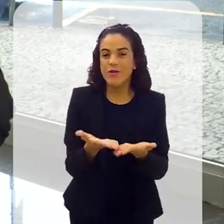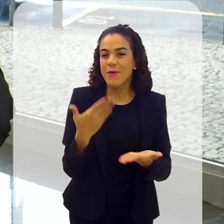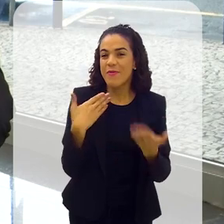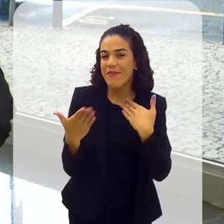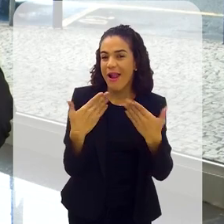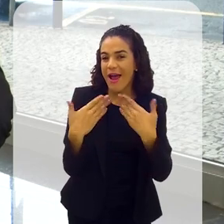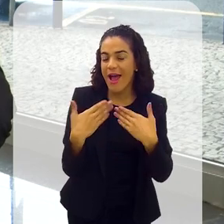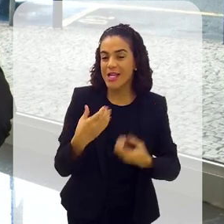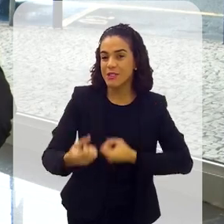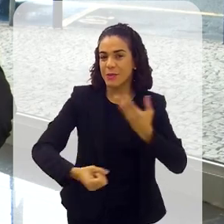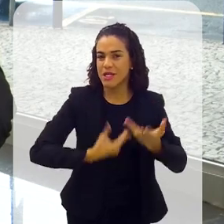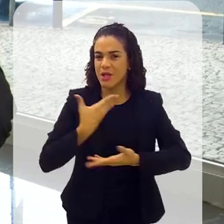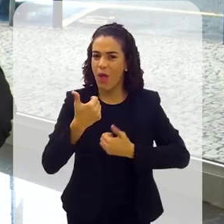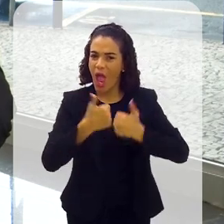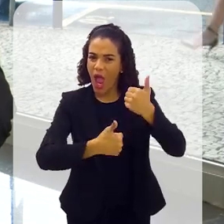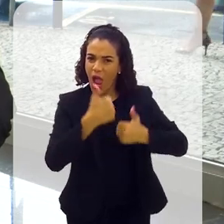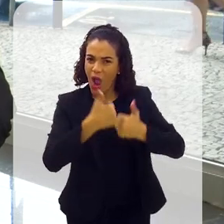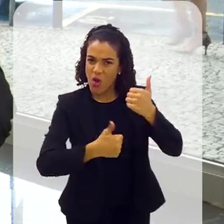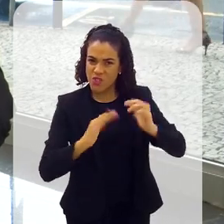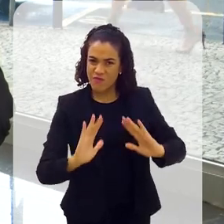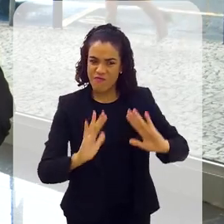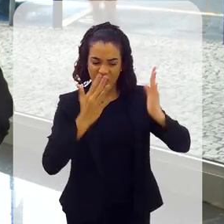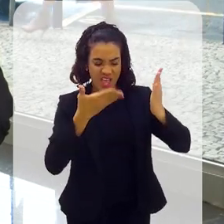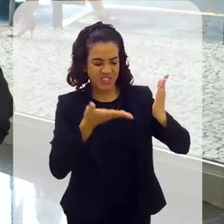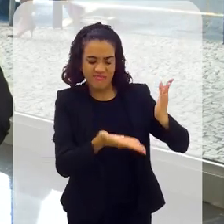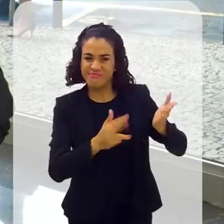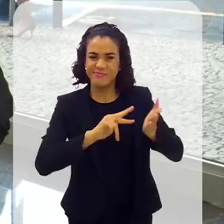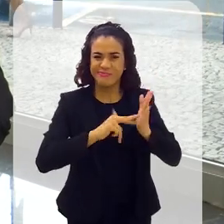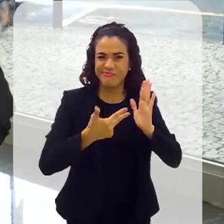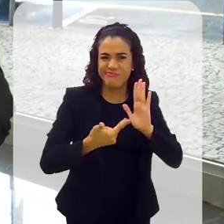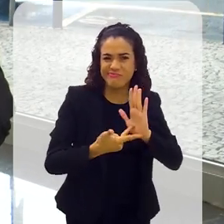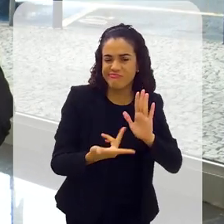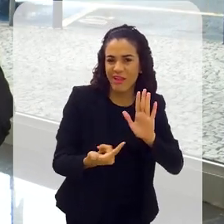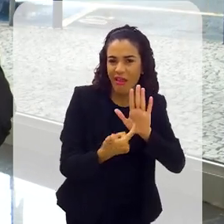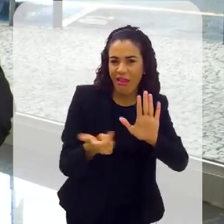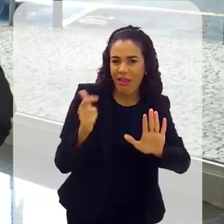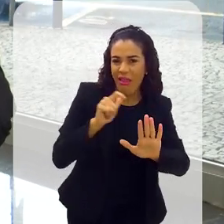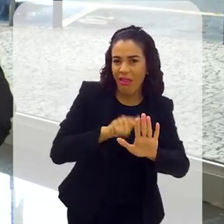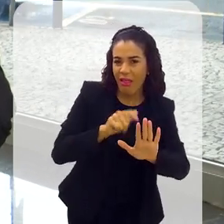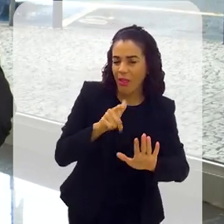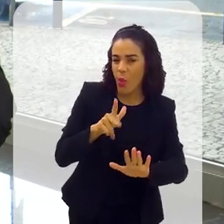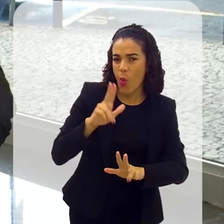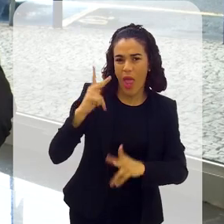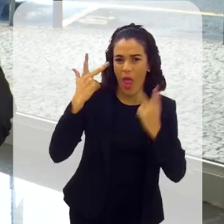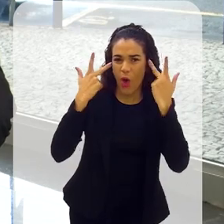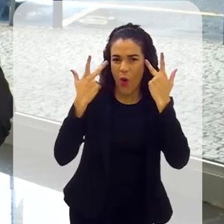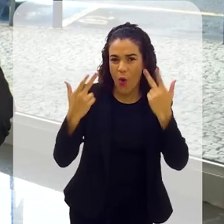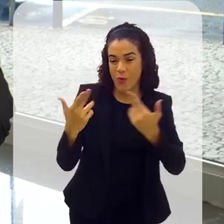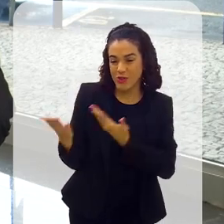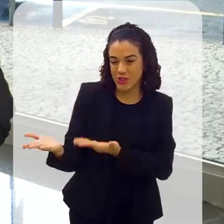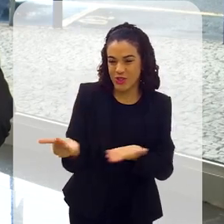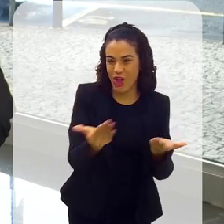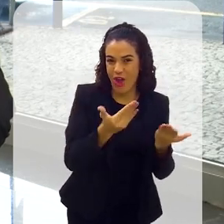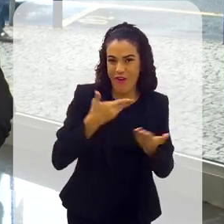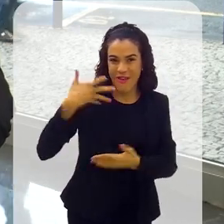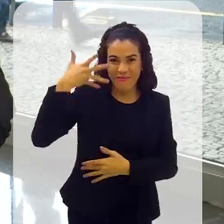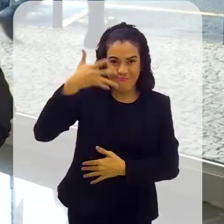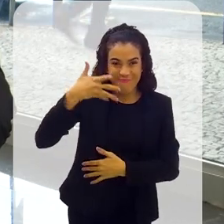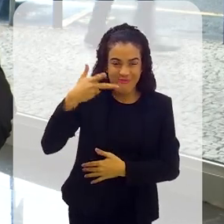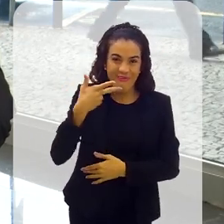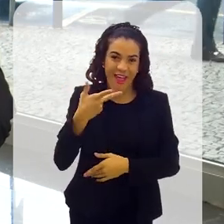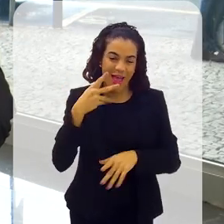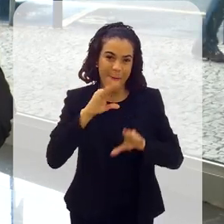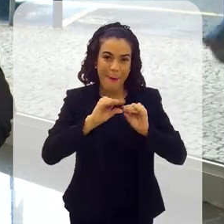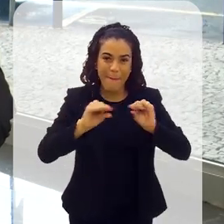anos. Hoje vamos falar na expressão arroz de festa. Disse arroz de festa, embora não seja muito comum entre os jovens,